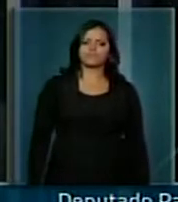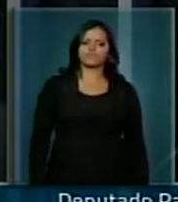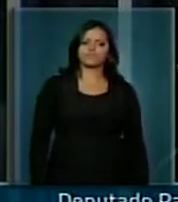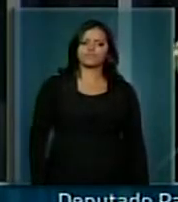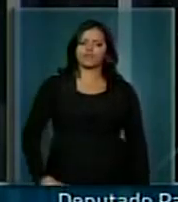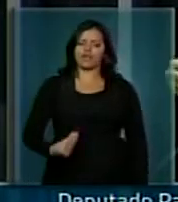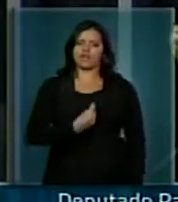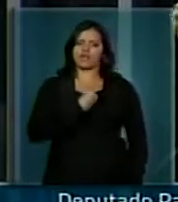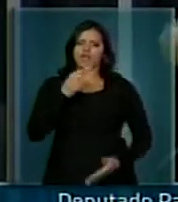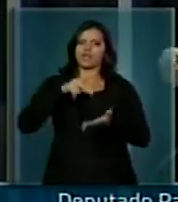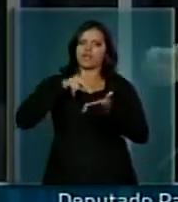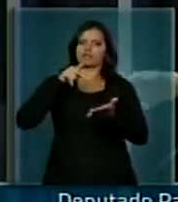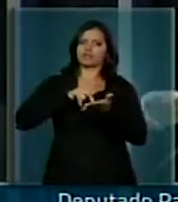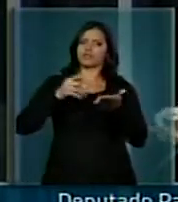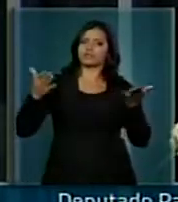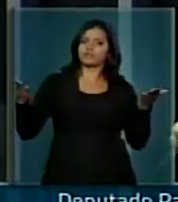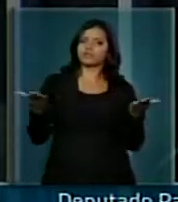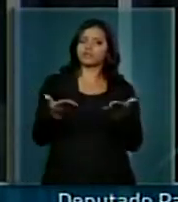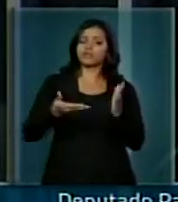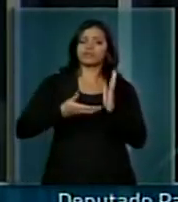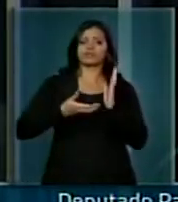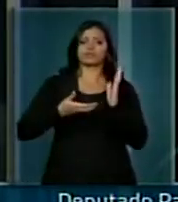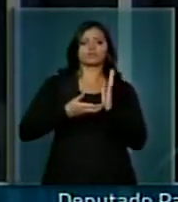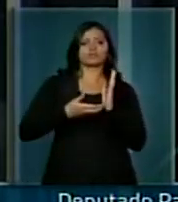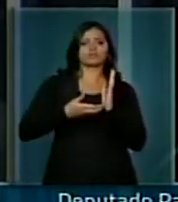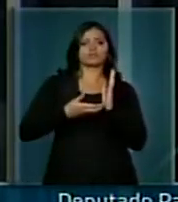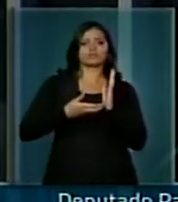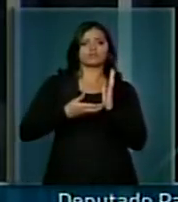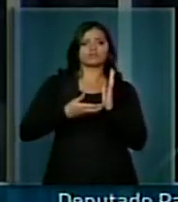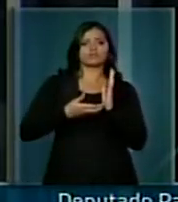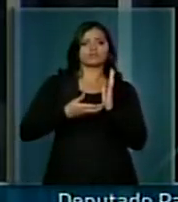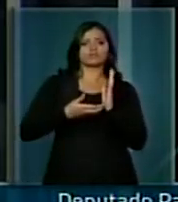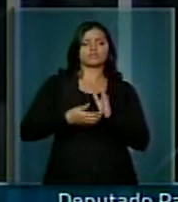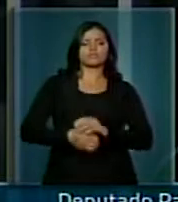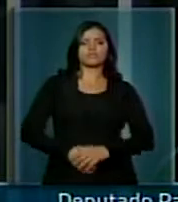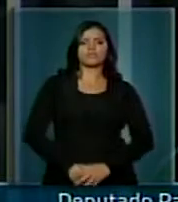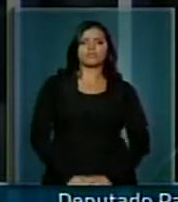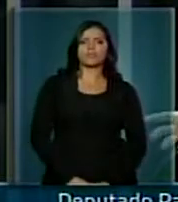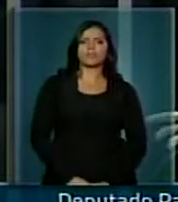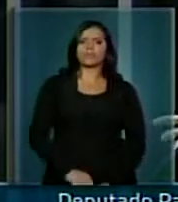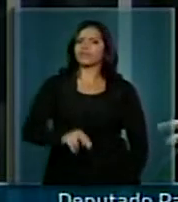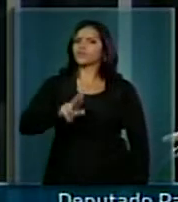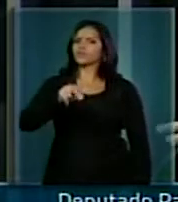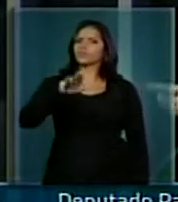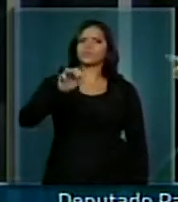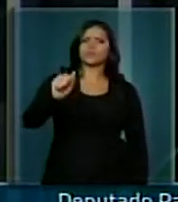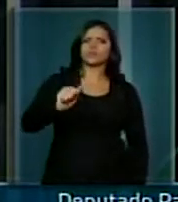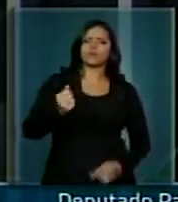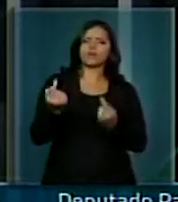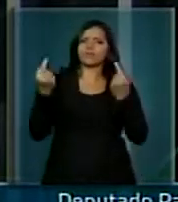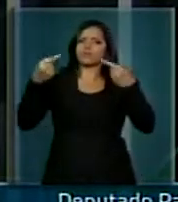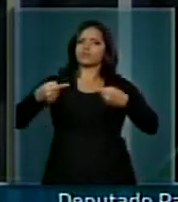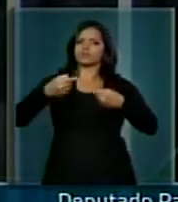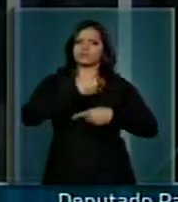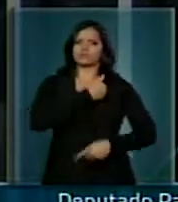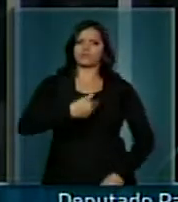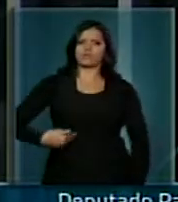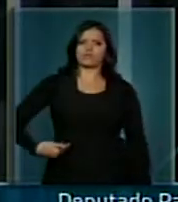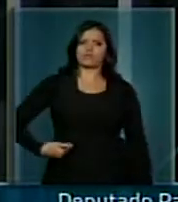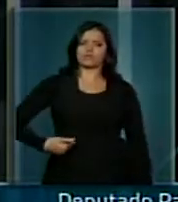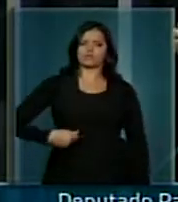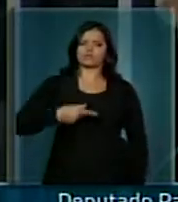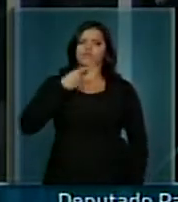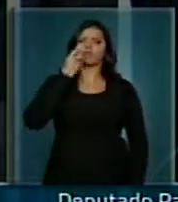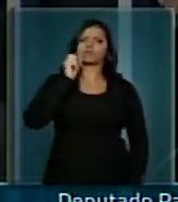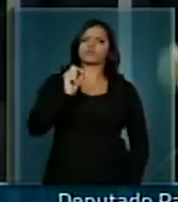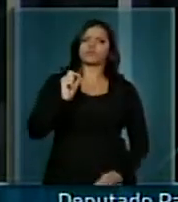dentro da realidade deste instante aqui na casa. Em momento algum, em instante nenhum, a oposição está colocando